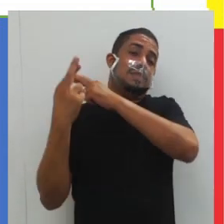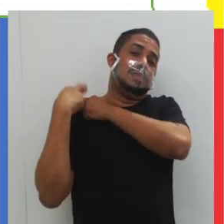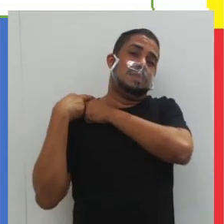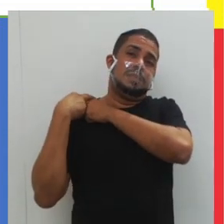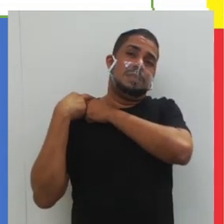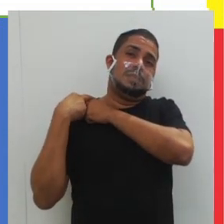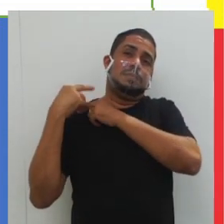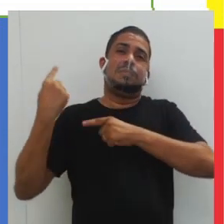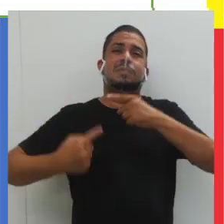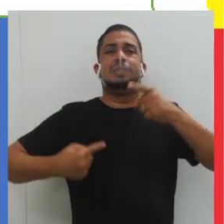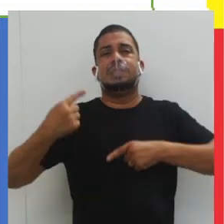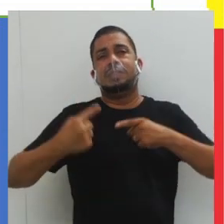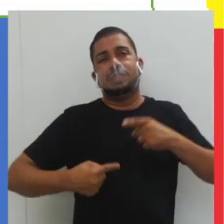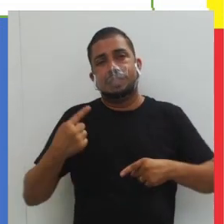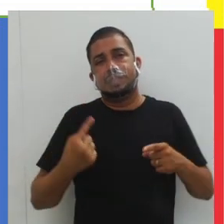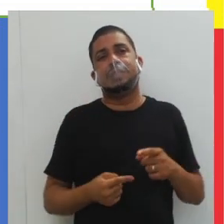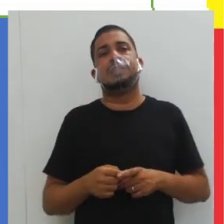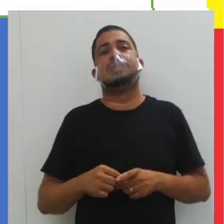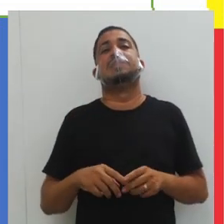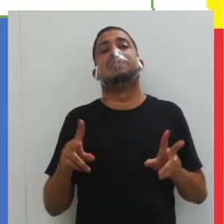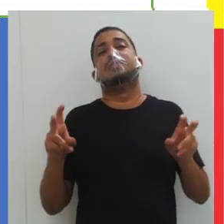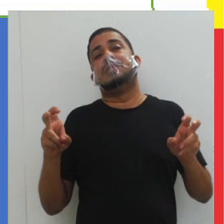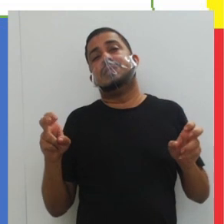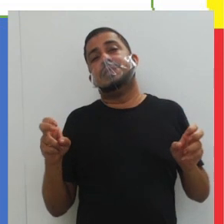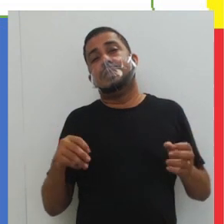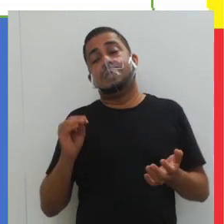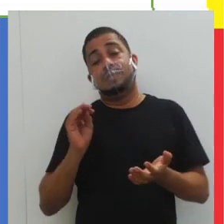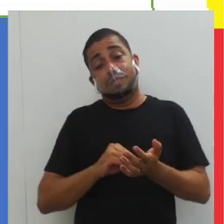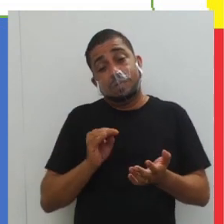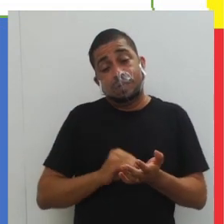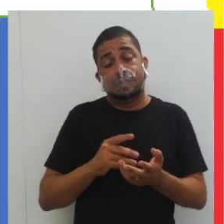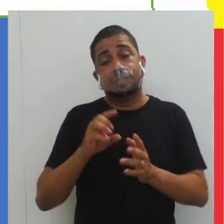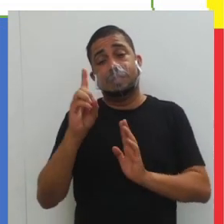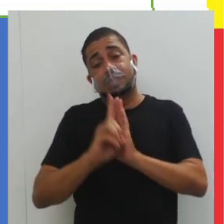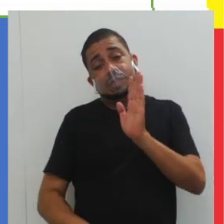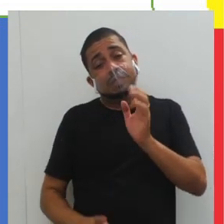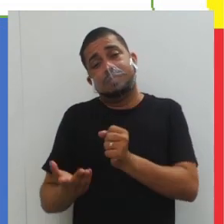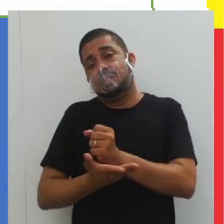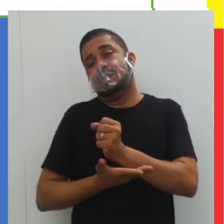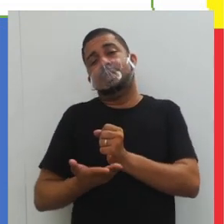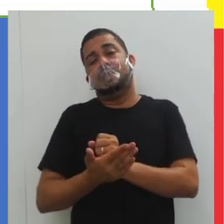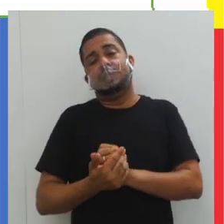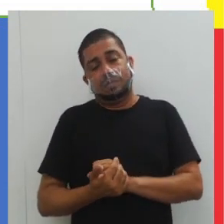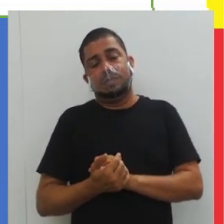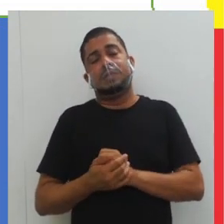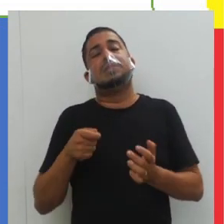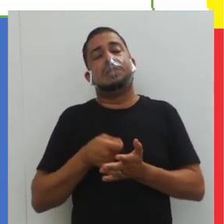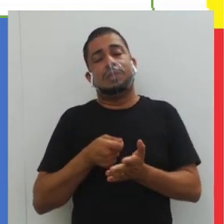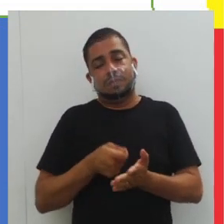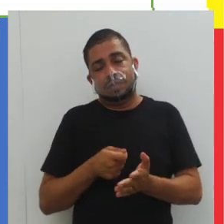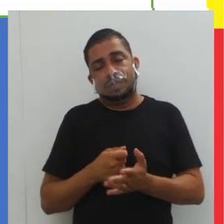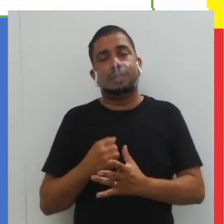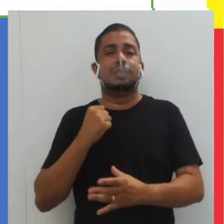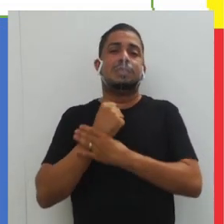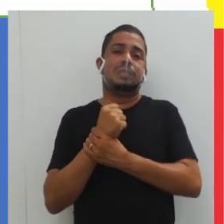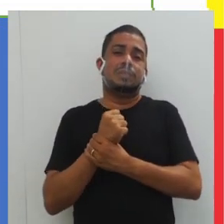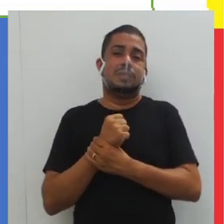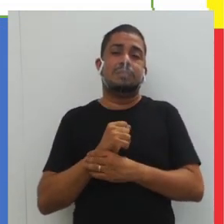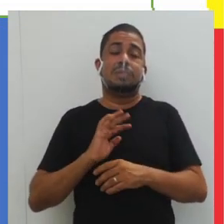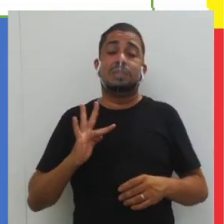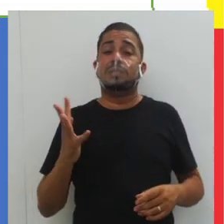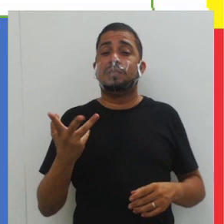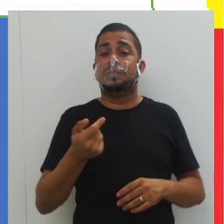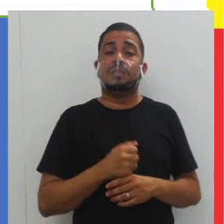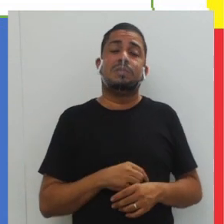representação política, o que ocasiona negligência de direitos básicos que deveriam ser assegurados